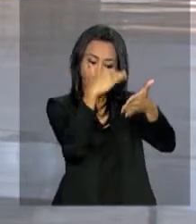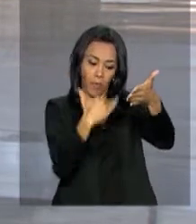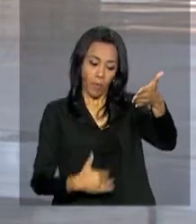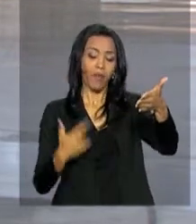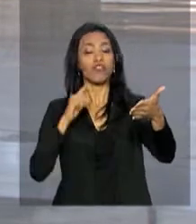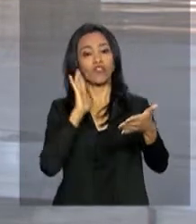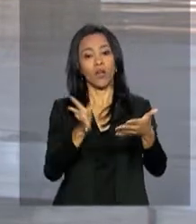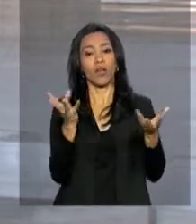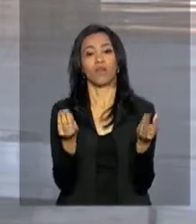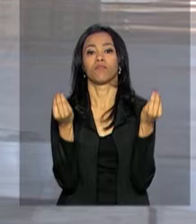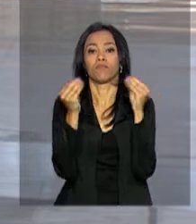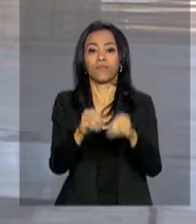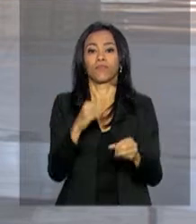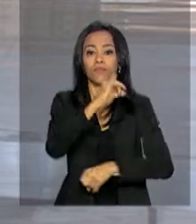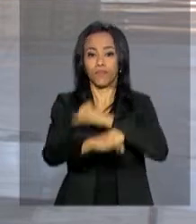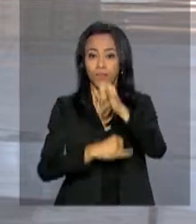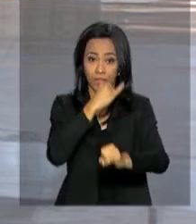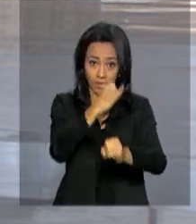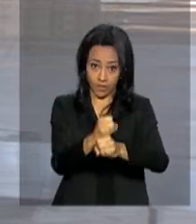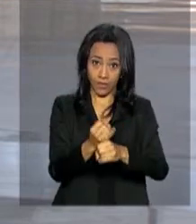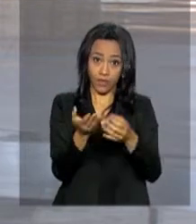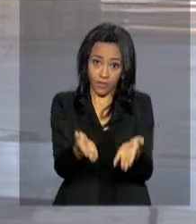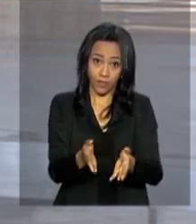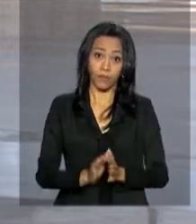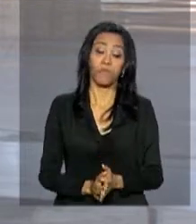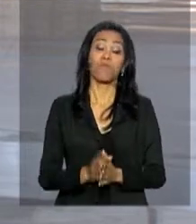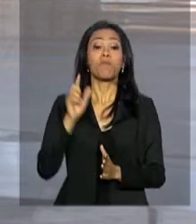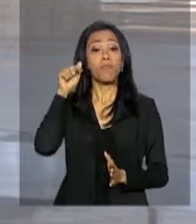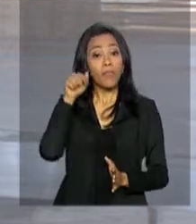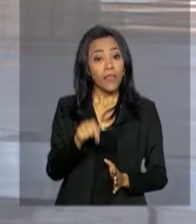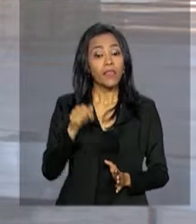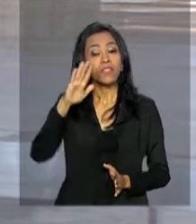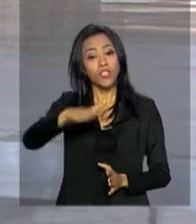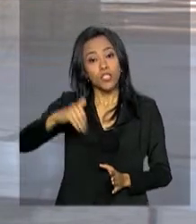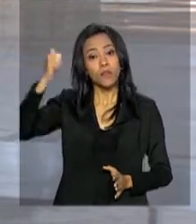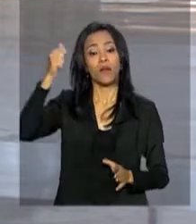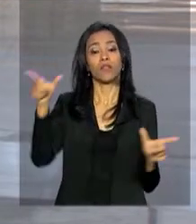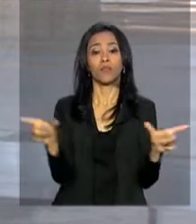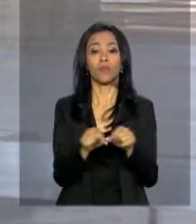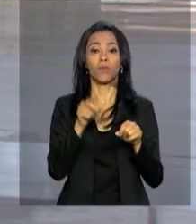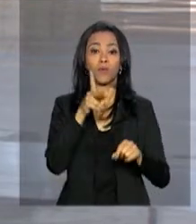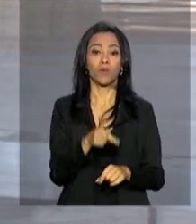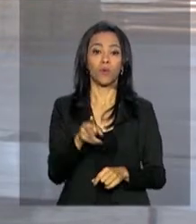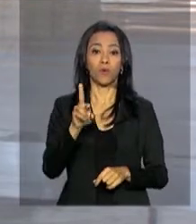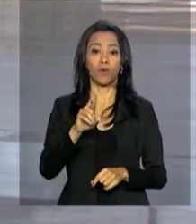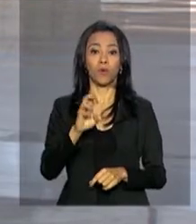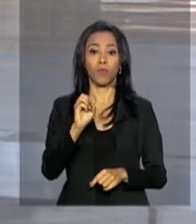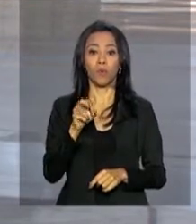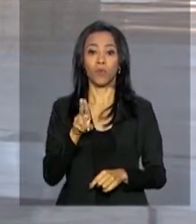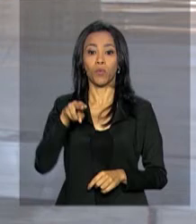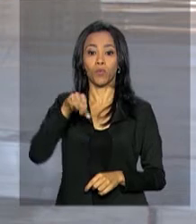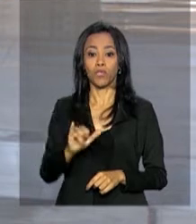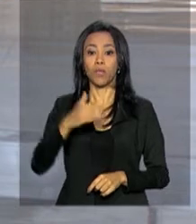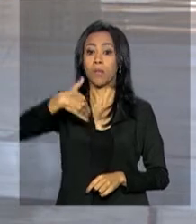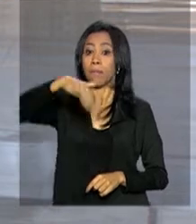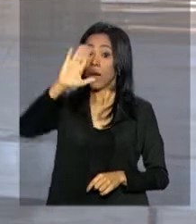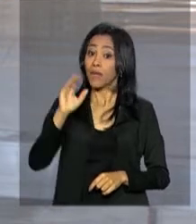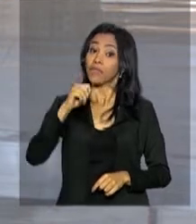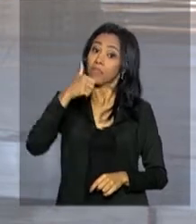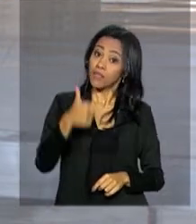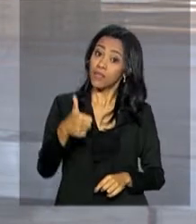no site do programa na internet. Nesta edição do ProUni estão sendo oferecidas mais de